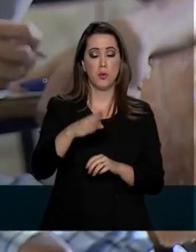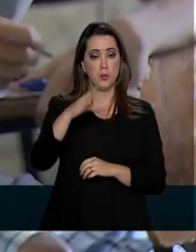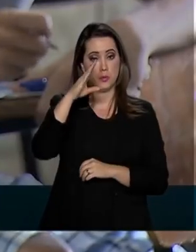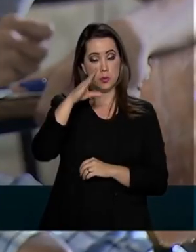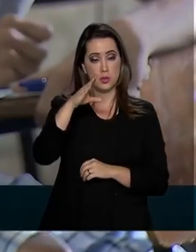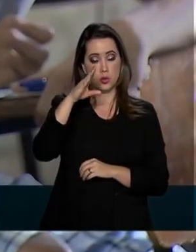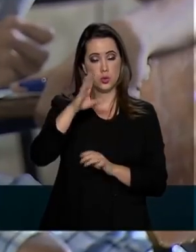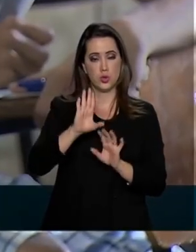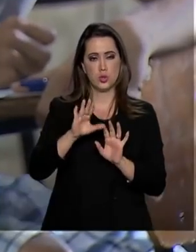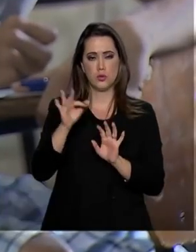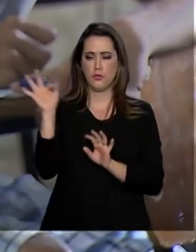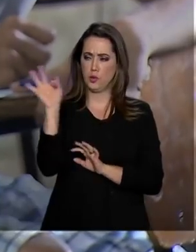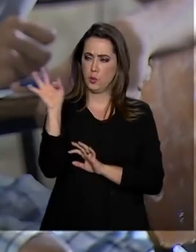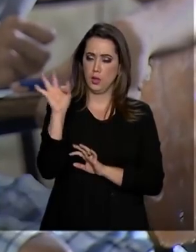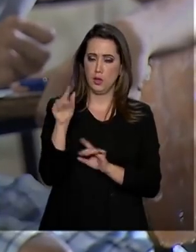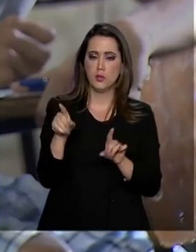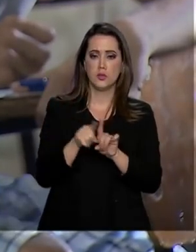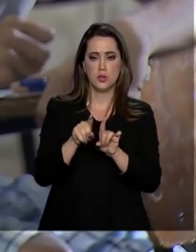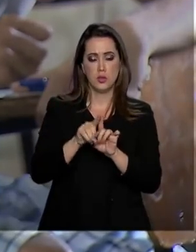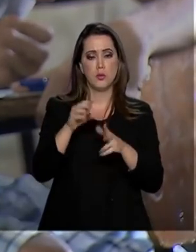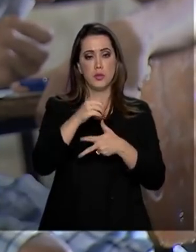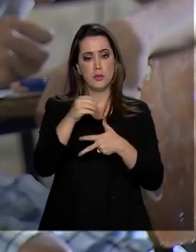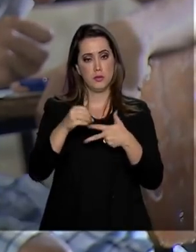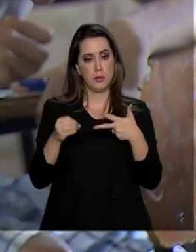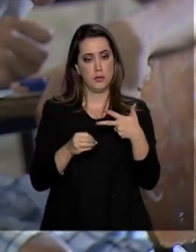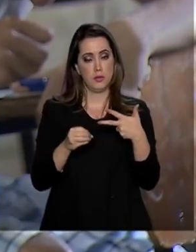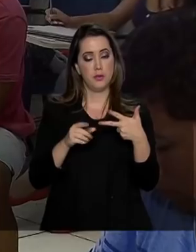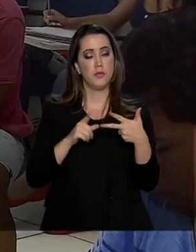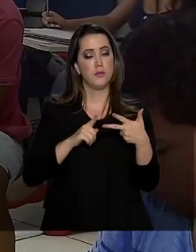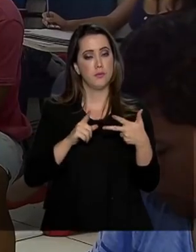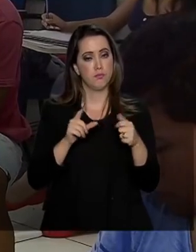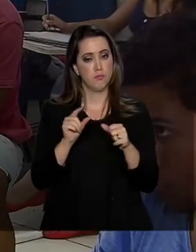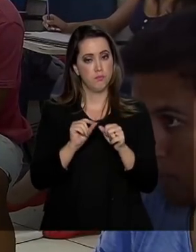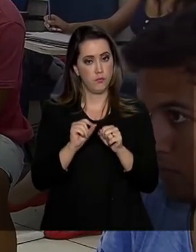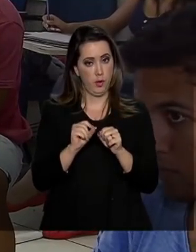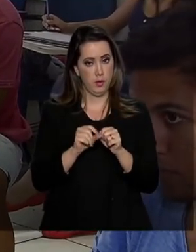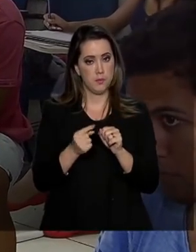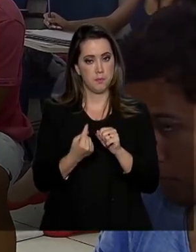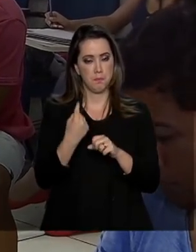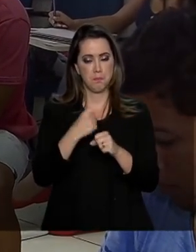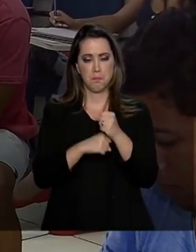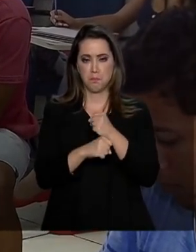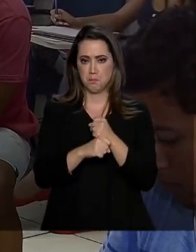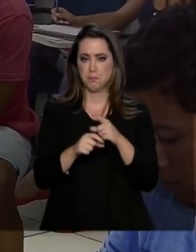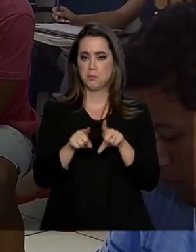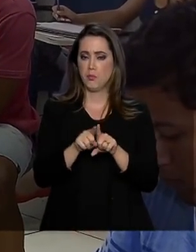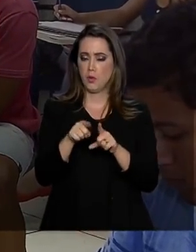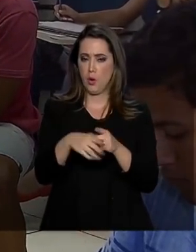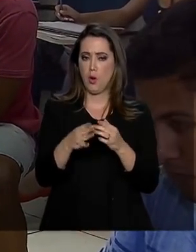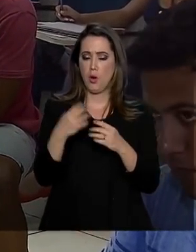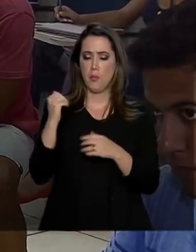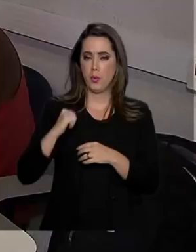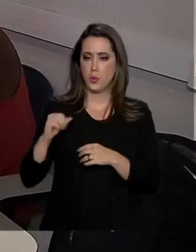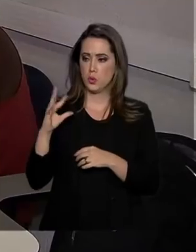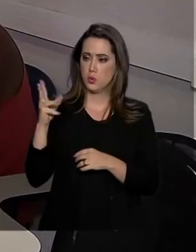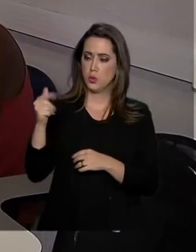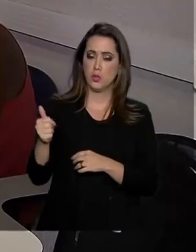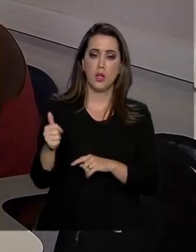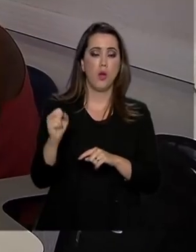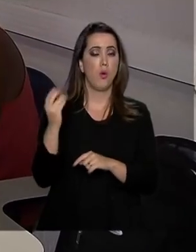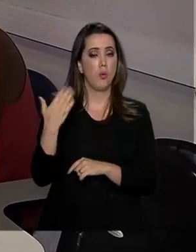e que tenham feito o Enem, o Exame Nacional do Ensino Médio. As bolsas podem ser integrais ou parciais.